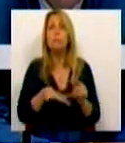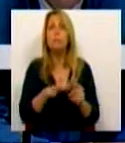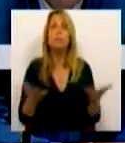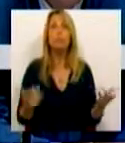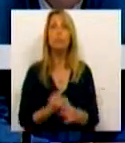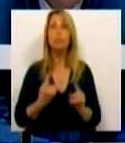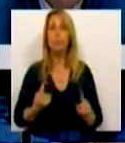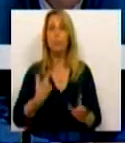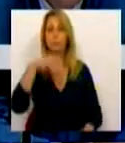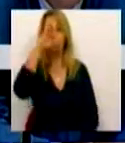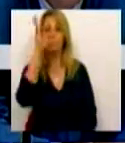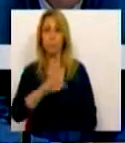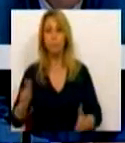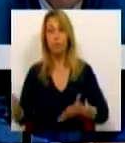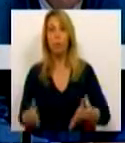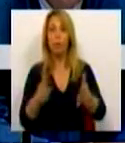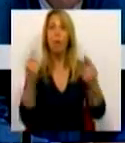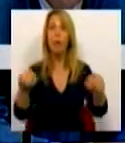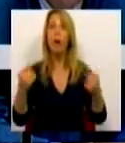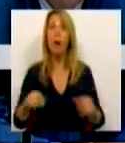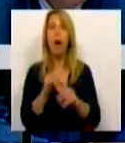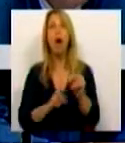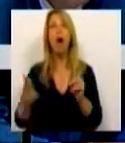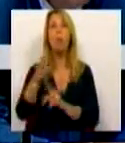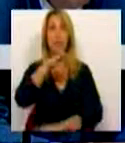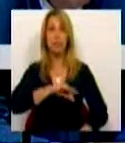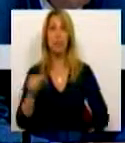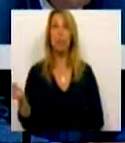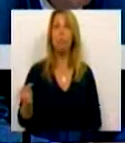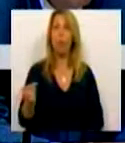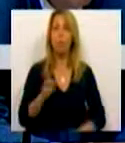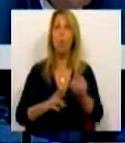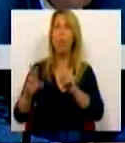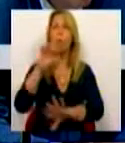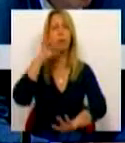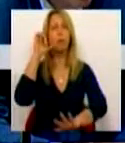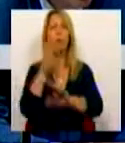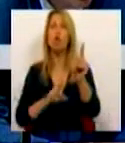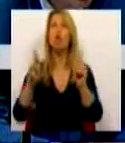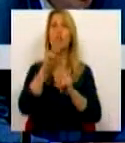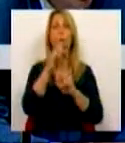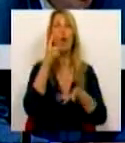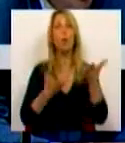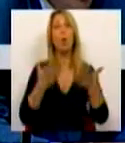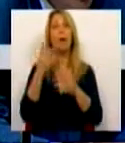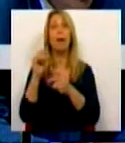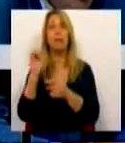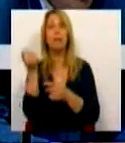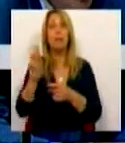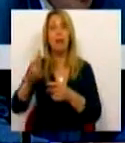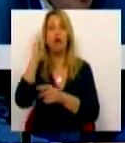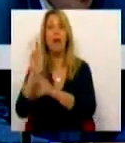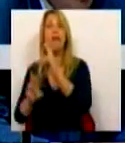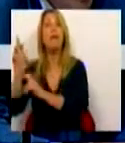Como sabe, na trajetória que temos de aumento do salário mínimo, o aumento é sempre superior à taxa de inflação e sempre ao aumento superior